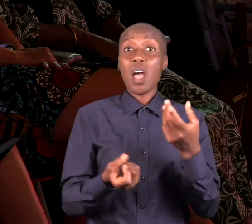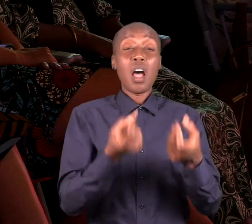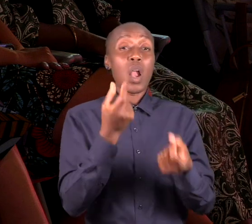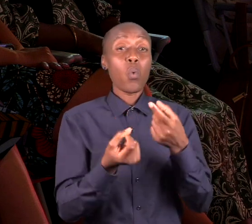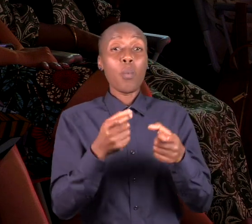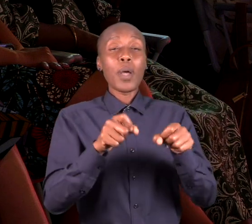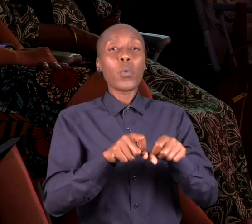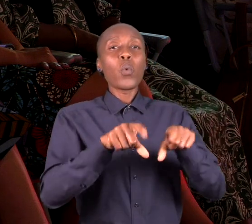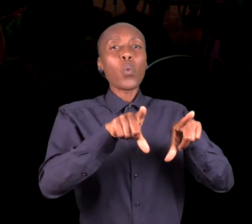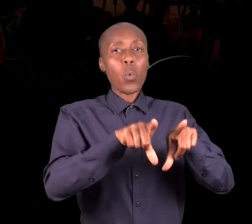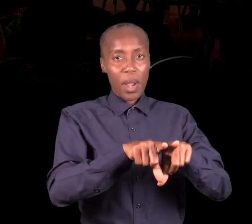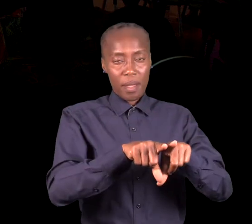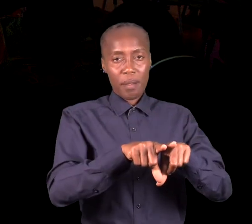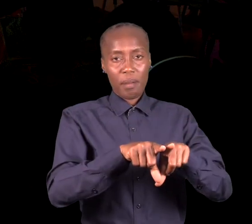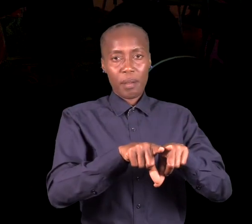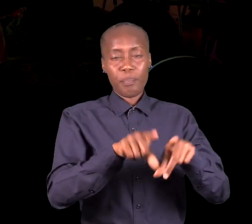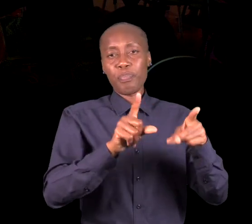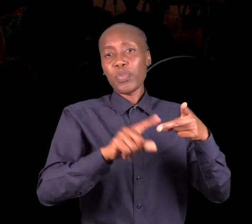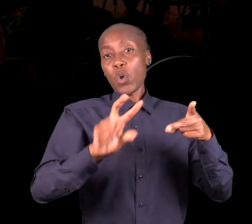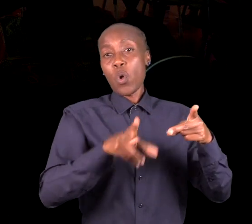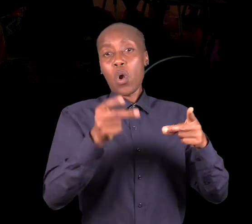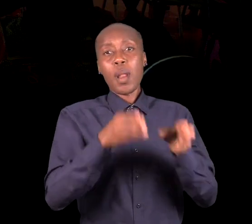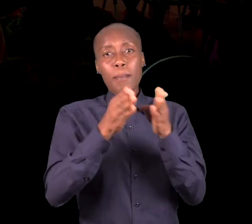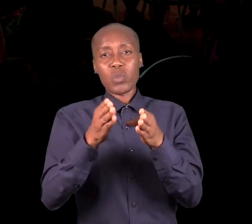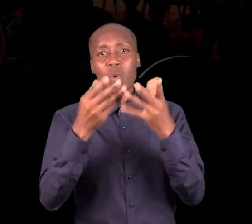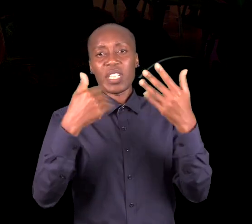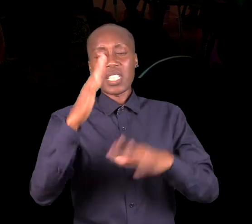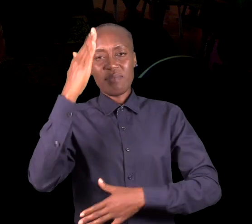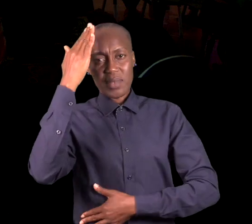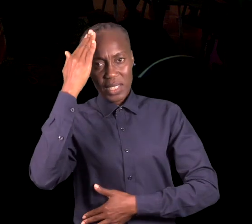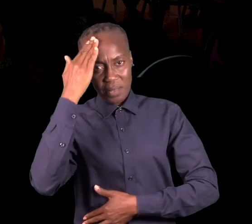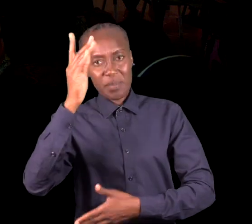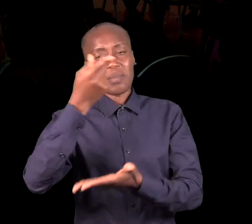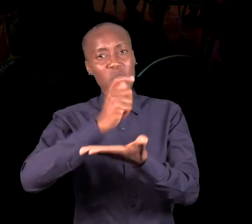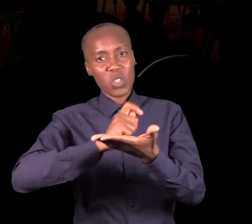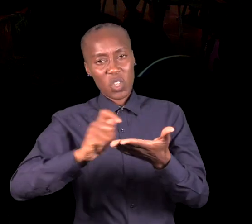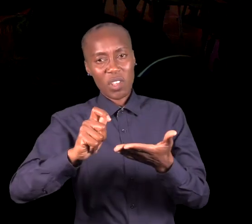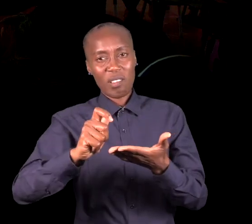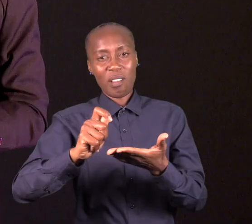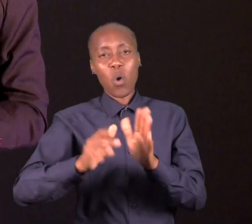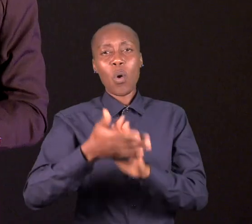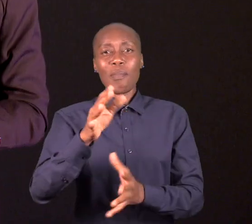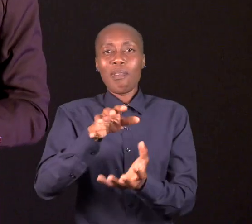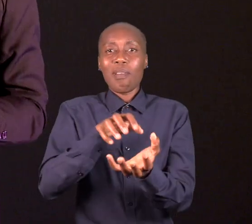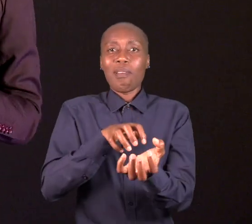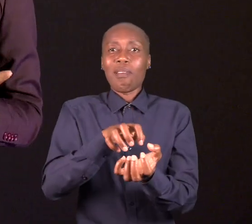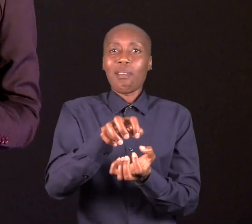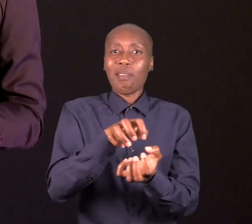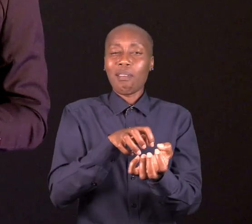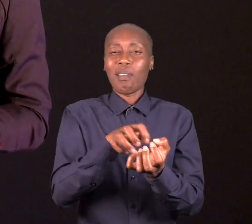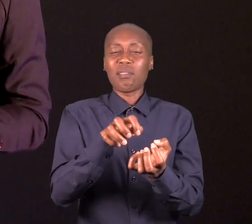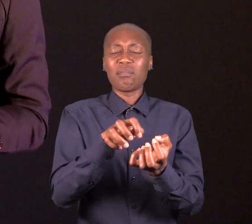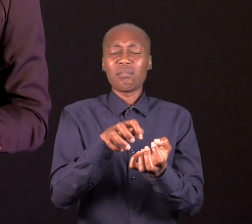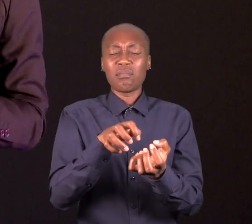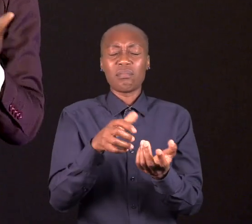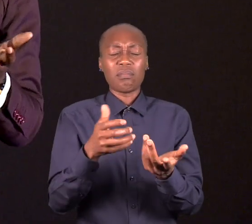Algumas colegas e outras pessoas conhecidas na escola riam-se de